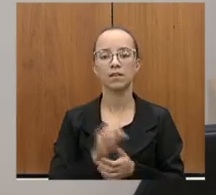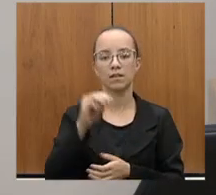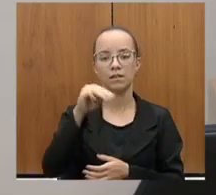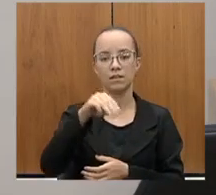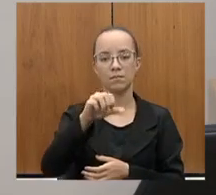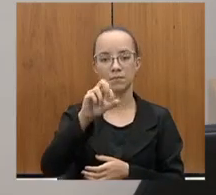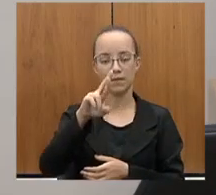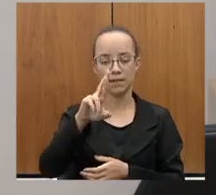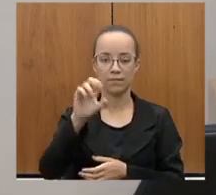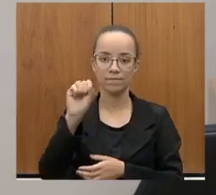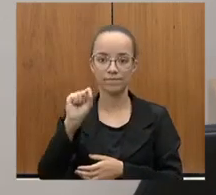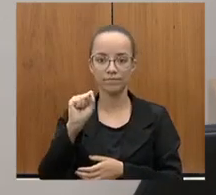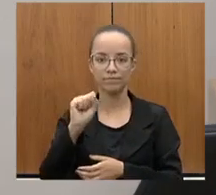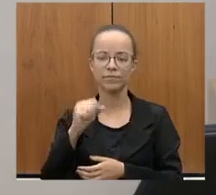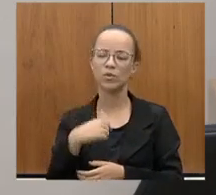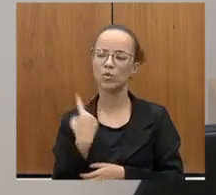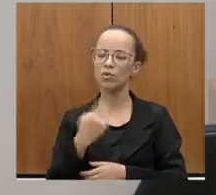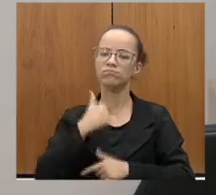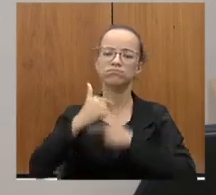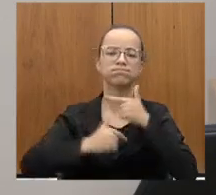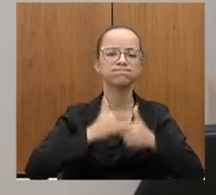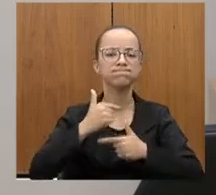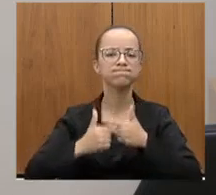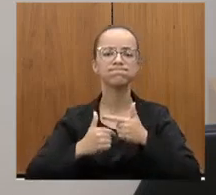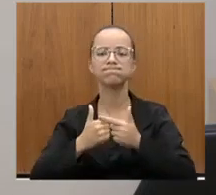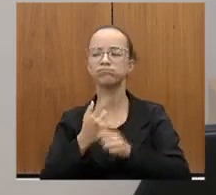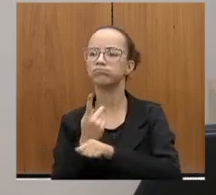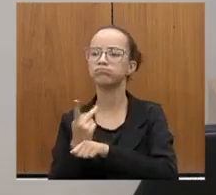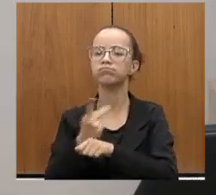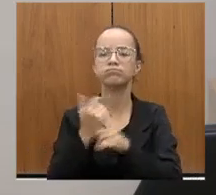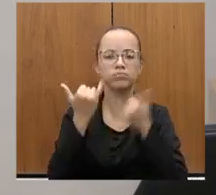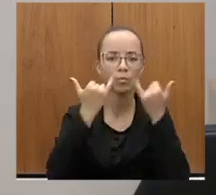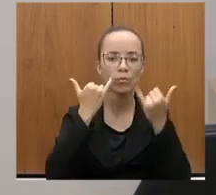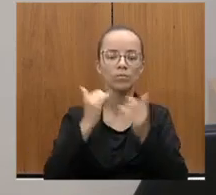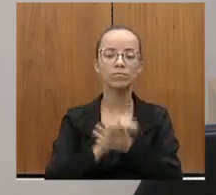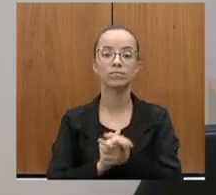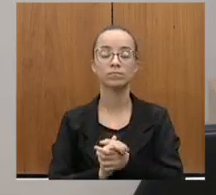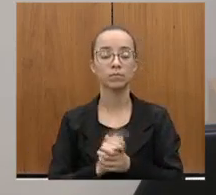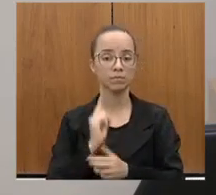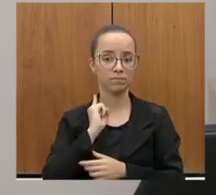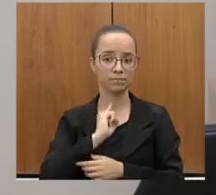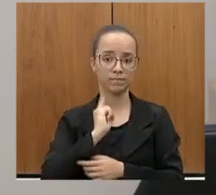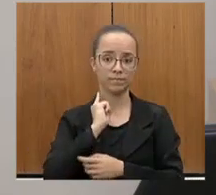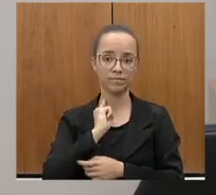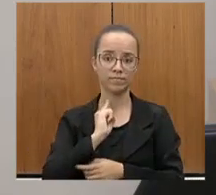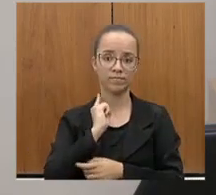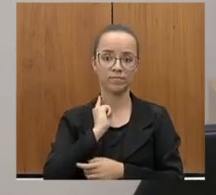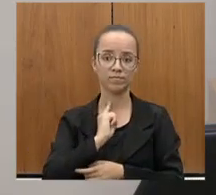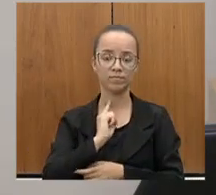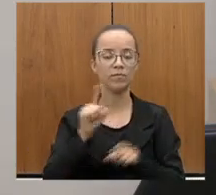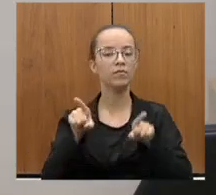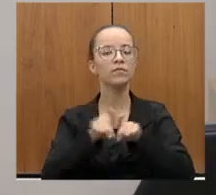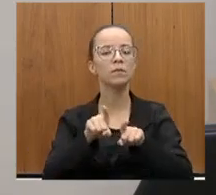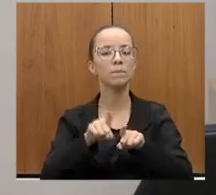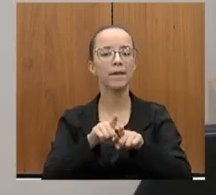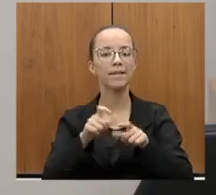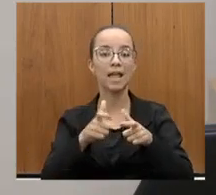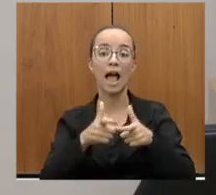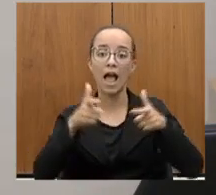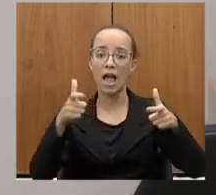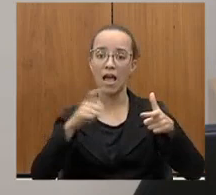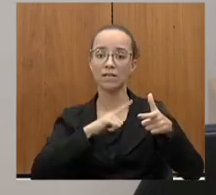Legislativa, todos esses levantamentos pelos nossos professores. Minas Gerais também tem a maioria